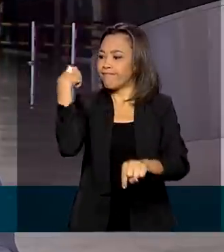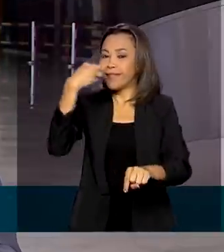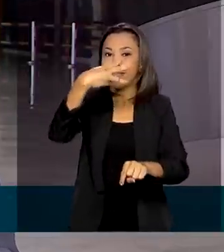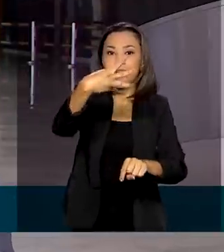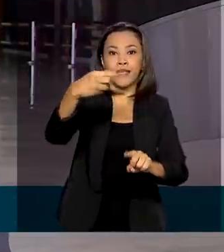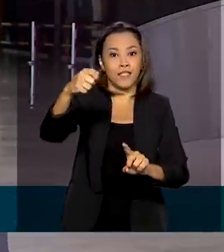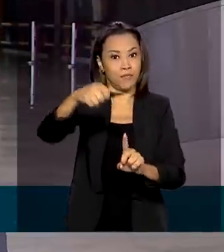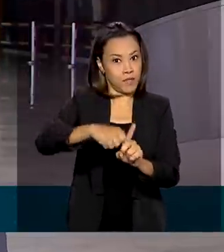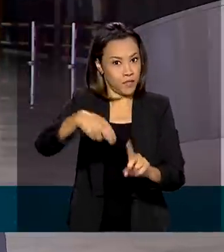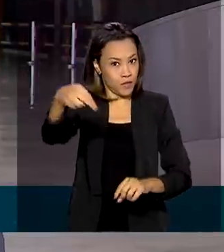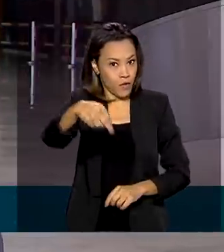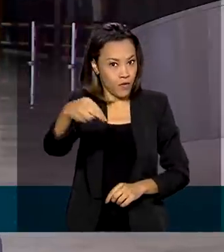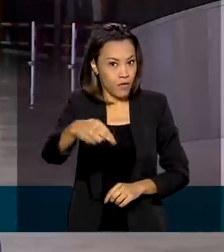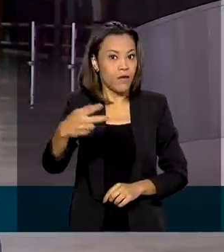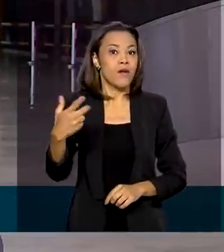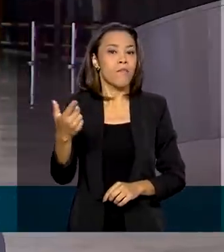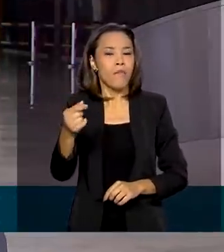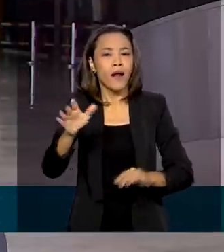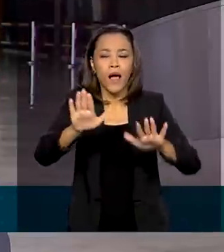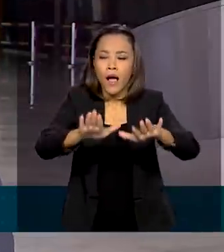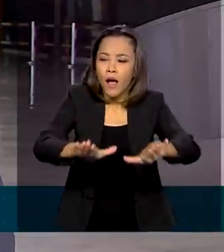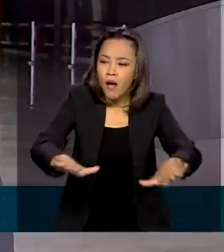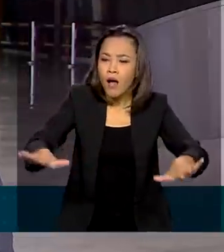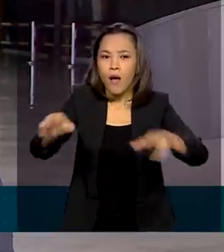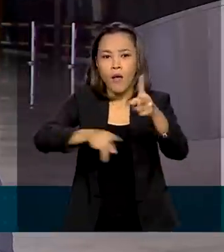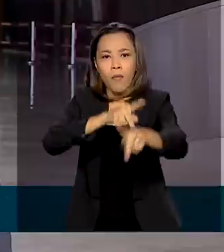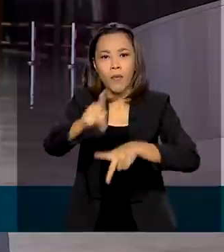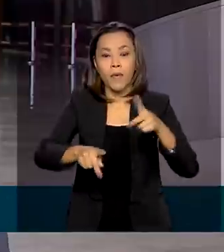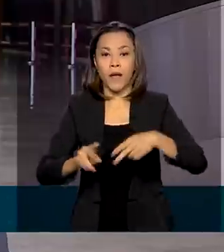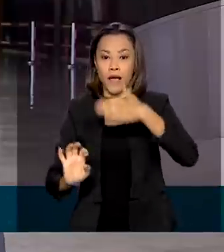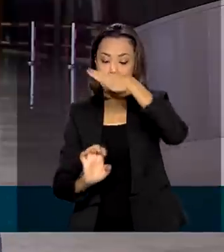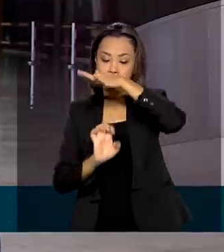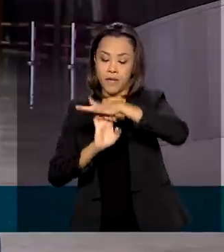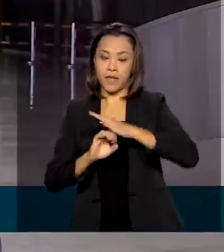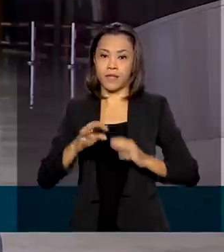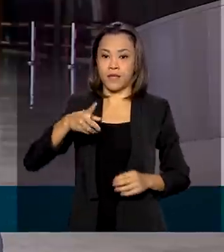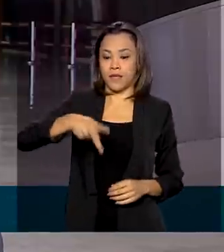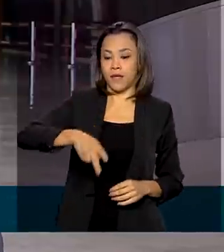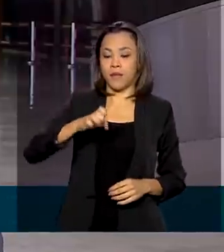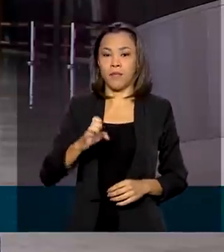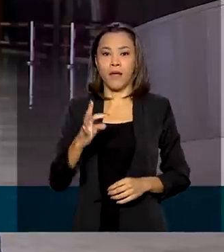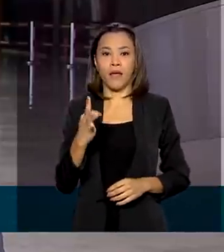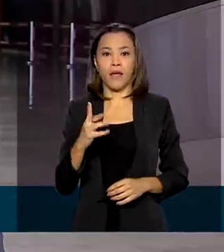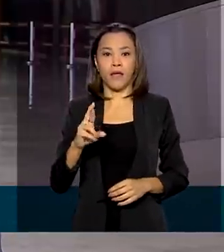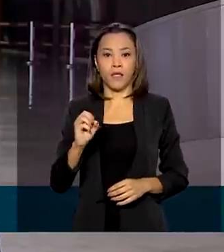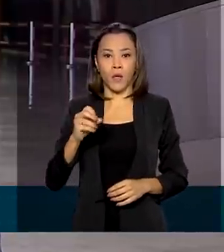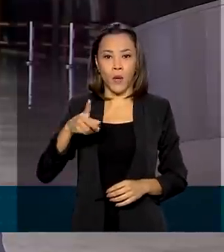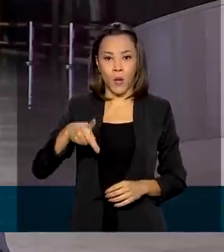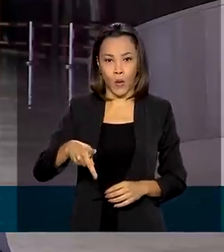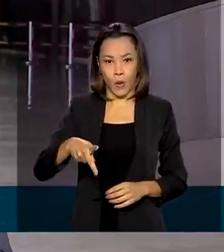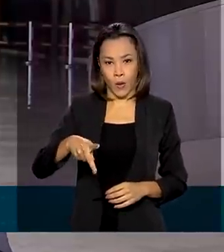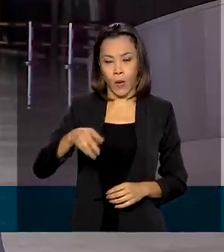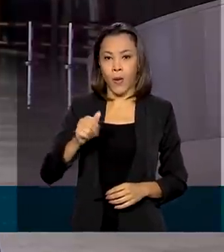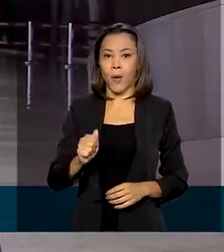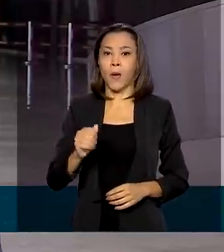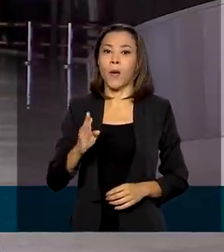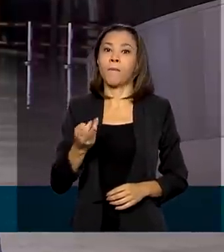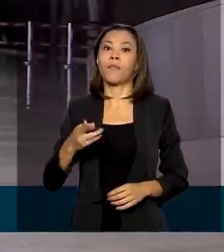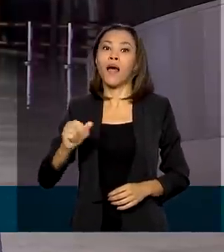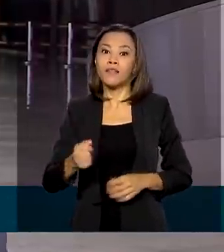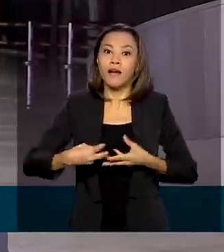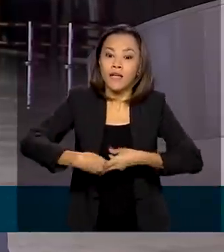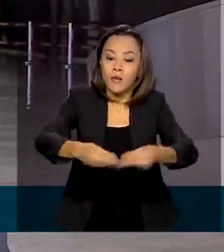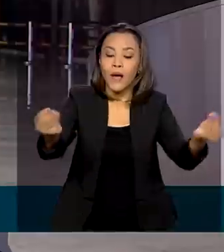manizar as dificuldades da população, a Petrobras anunciou que vai doar 500 mil cestas básicas para a população